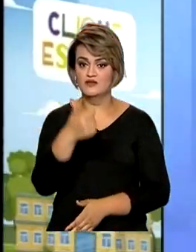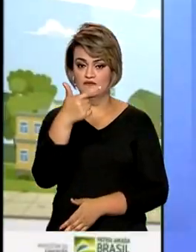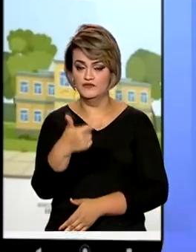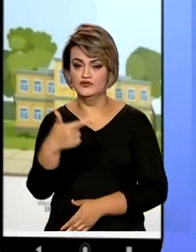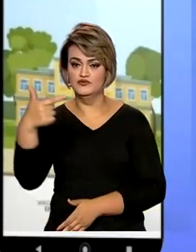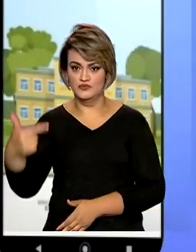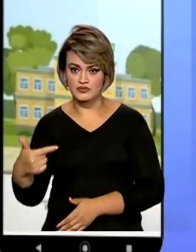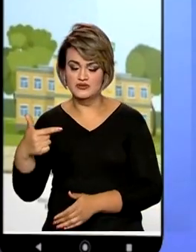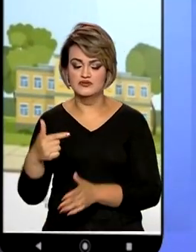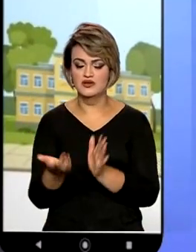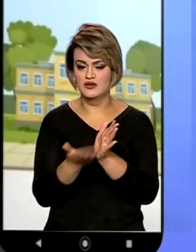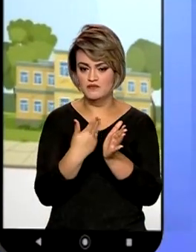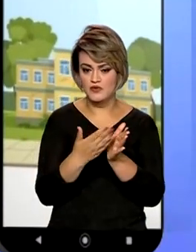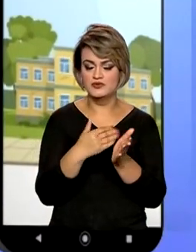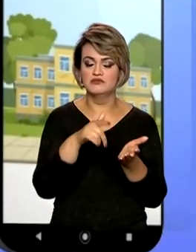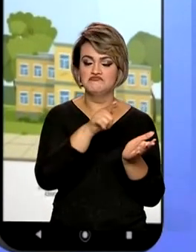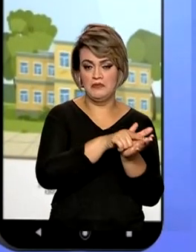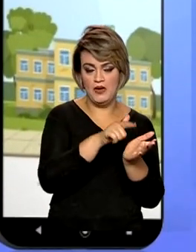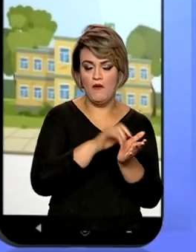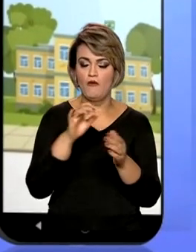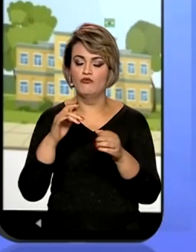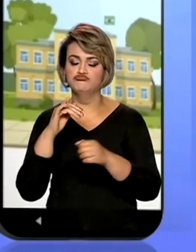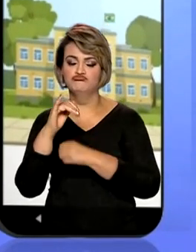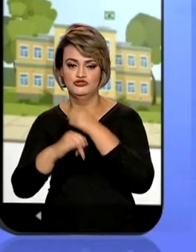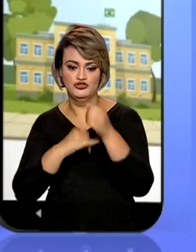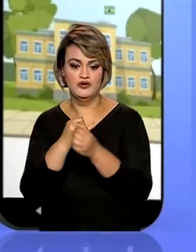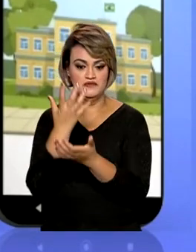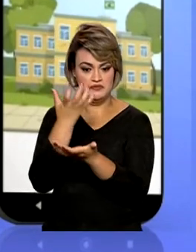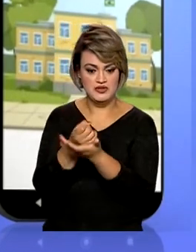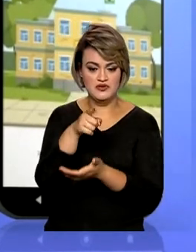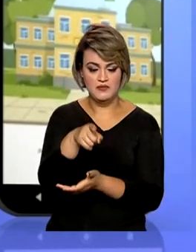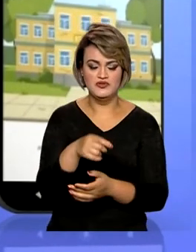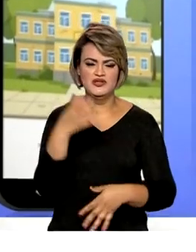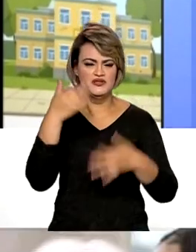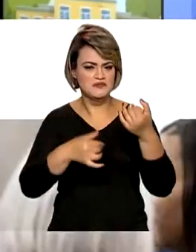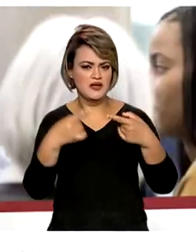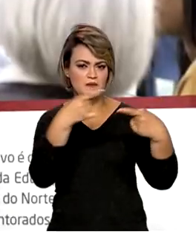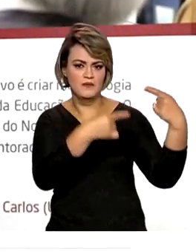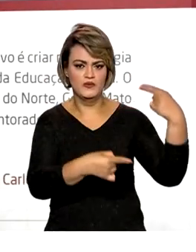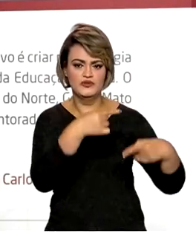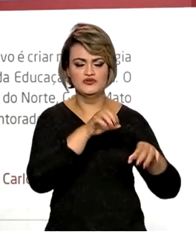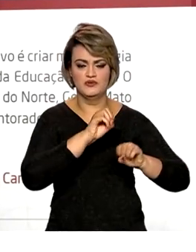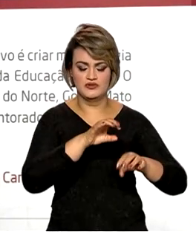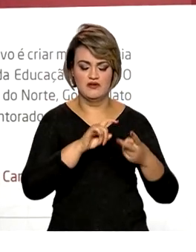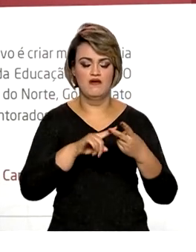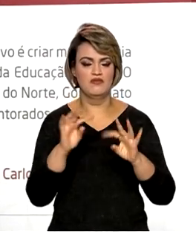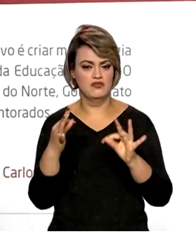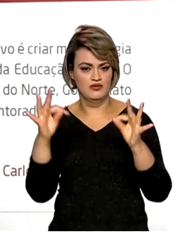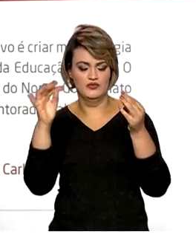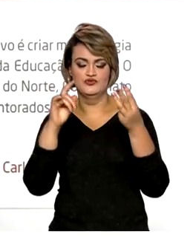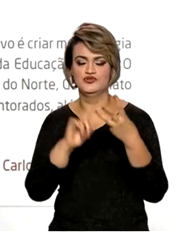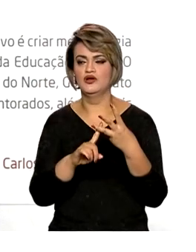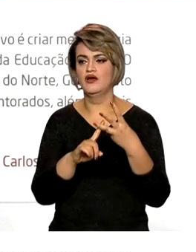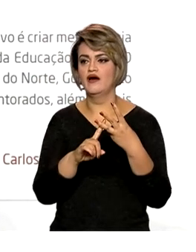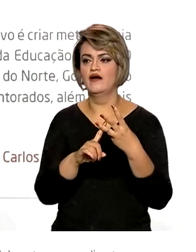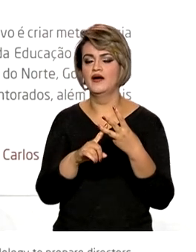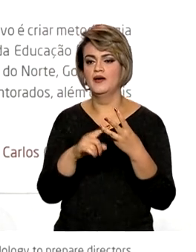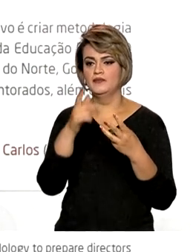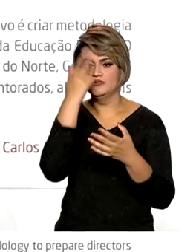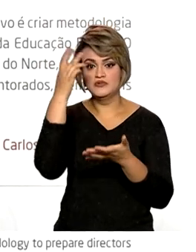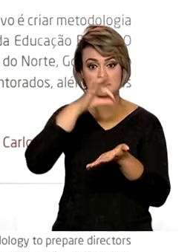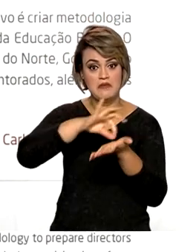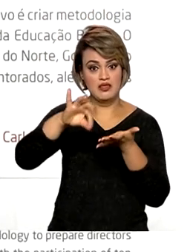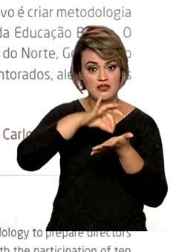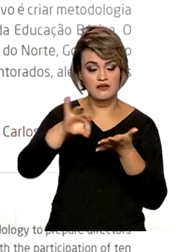digital, que tratam, por exemplo, de políticas educacionais, uso pedagógico das tecnologias e ampliação do número de